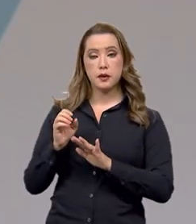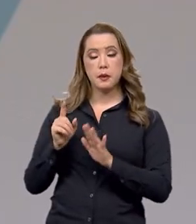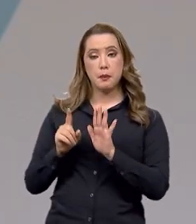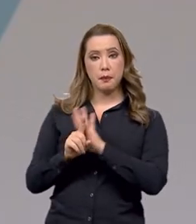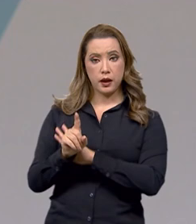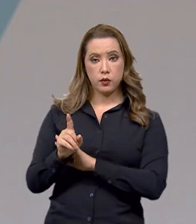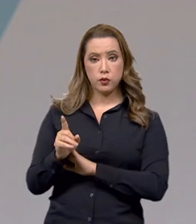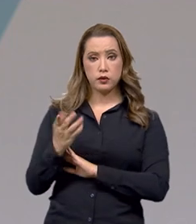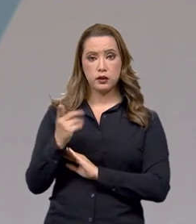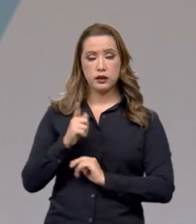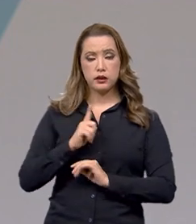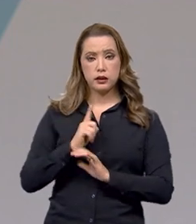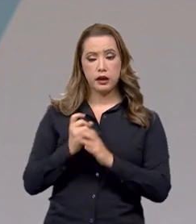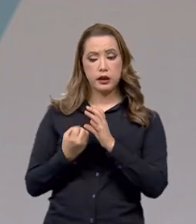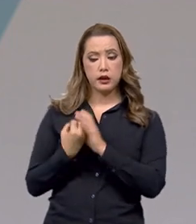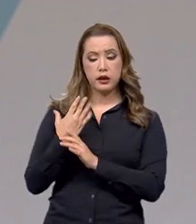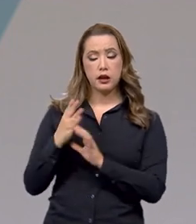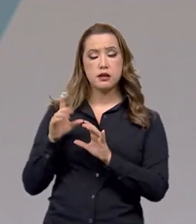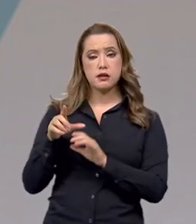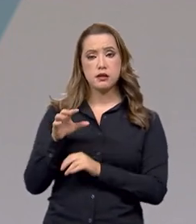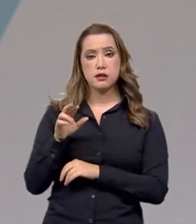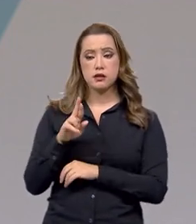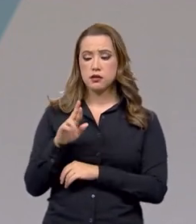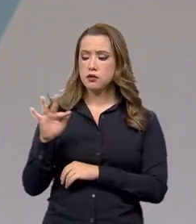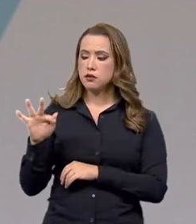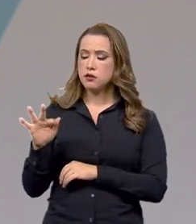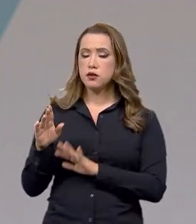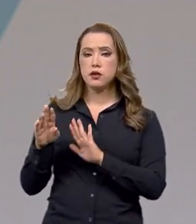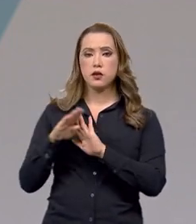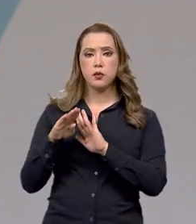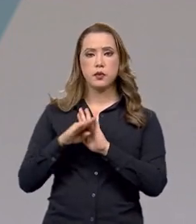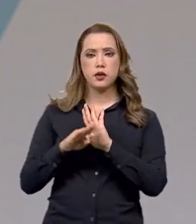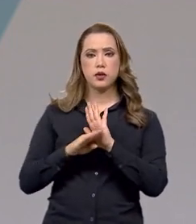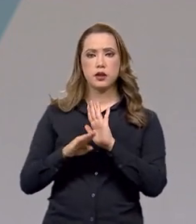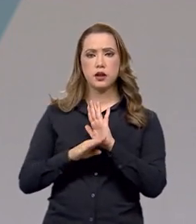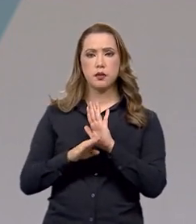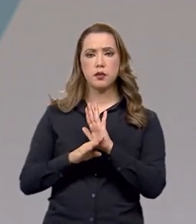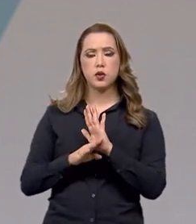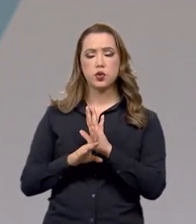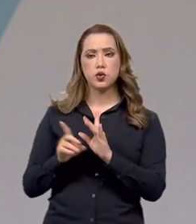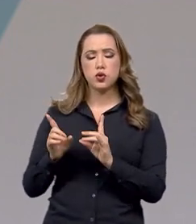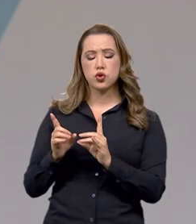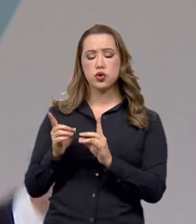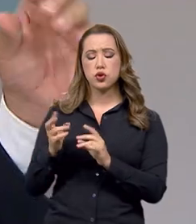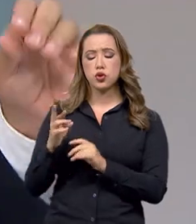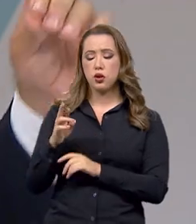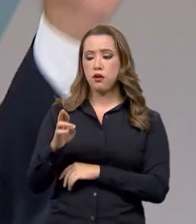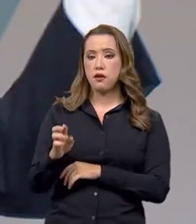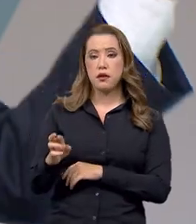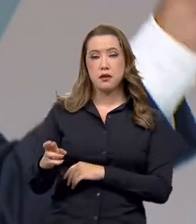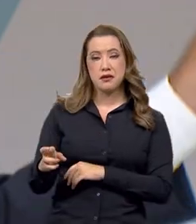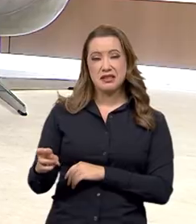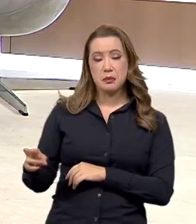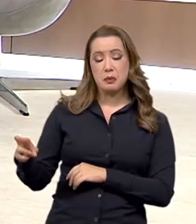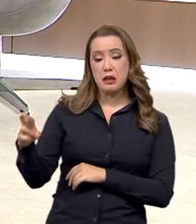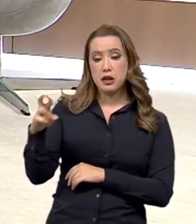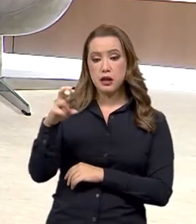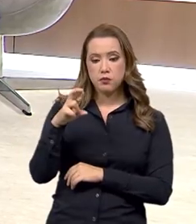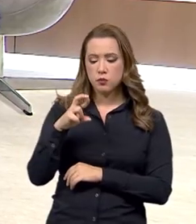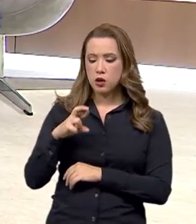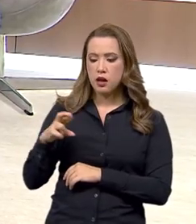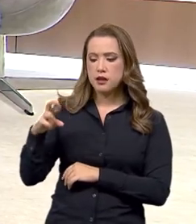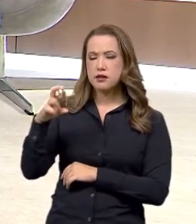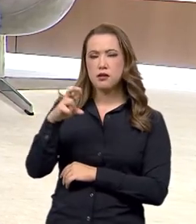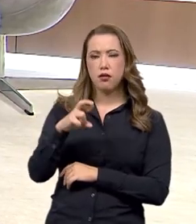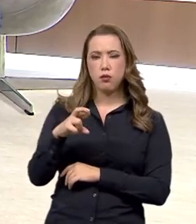que vocês estão gestando ali na Receita, que é o programa de rastreabilidade fiscal, que também estabelece uma interface, um